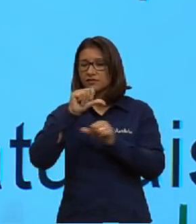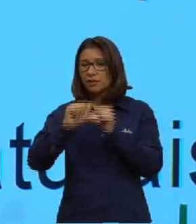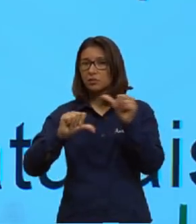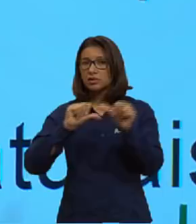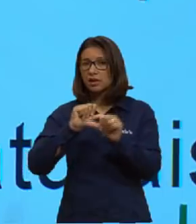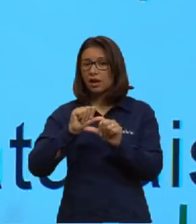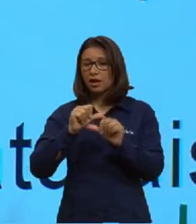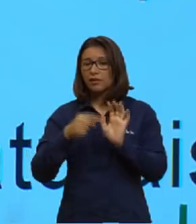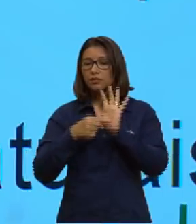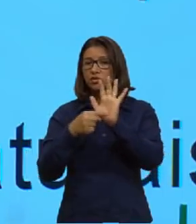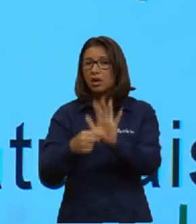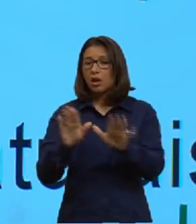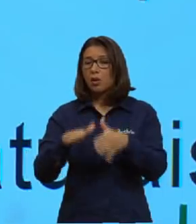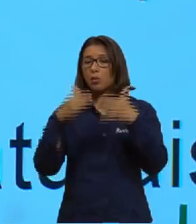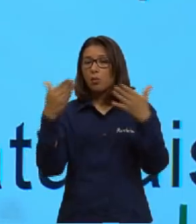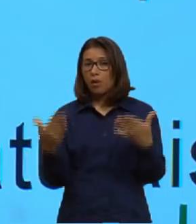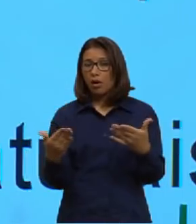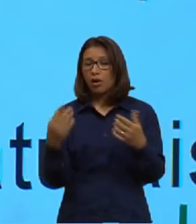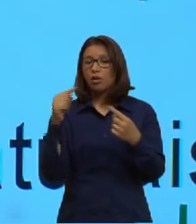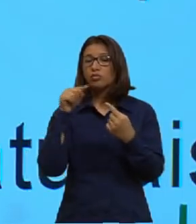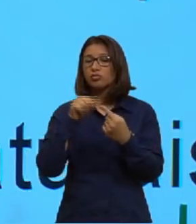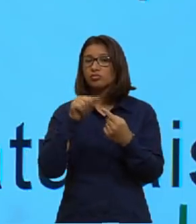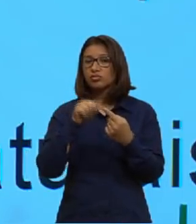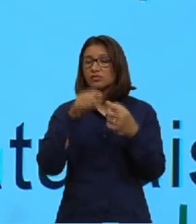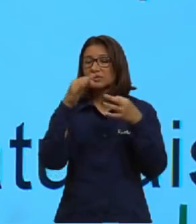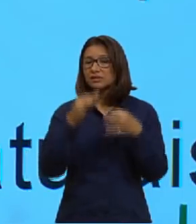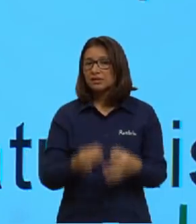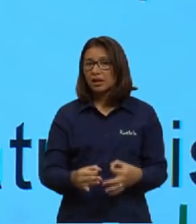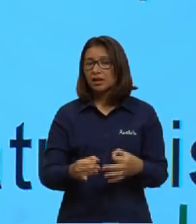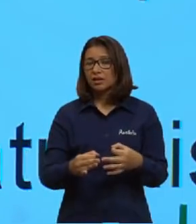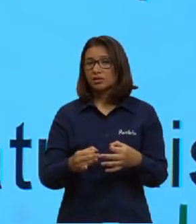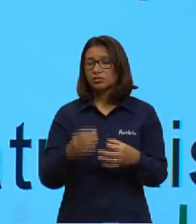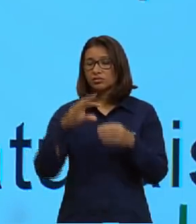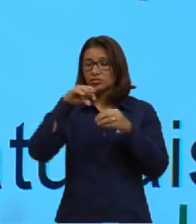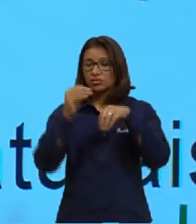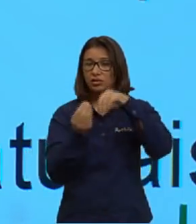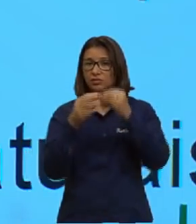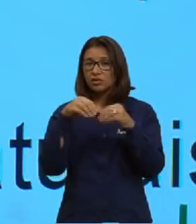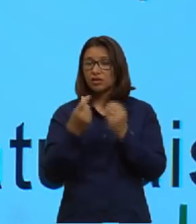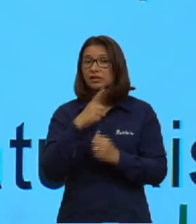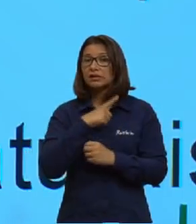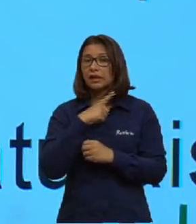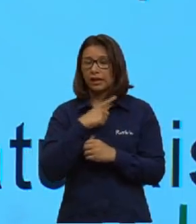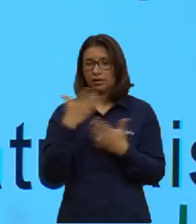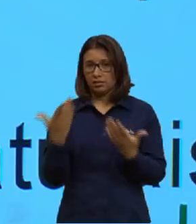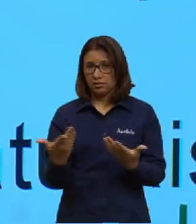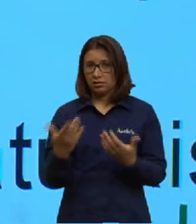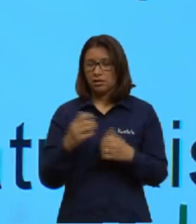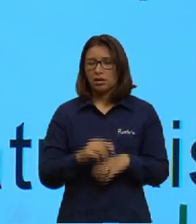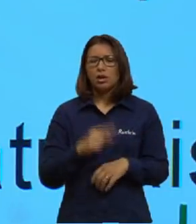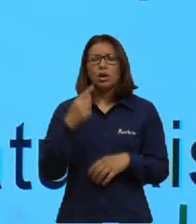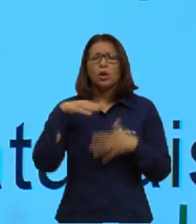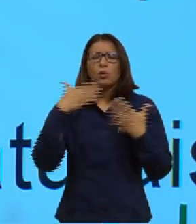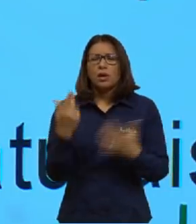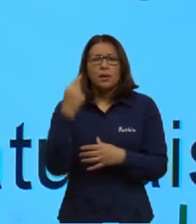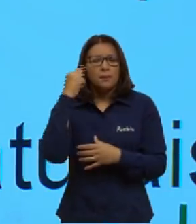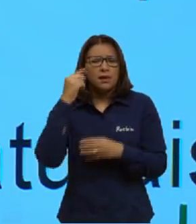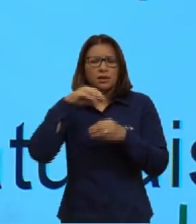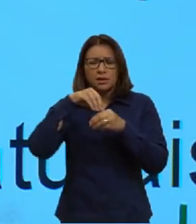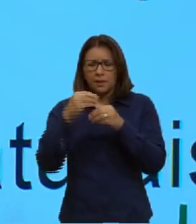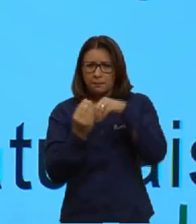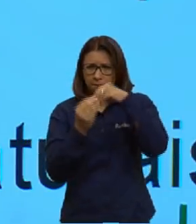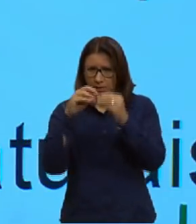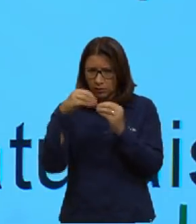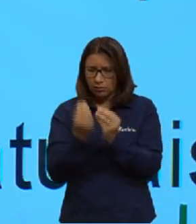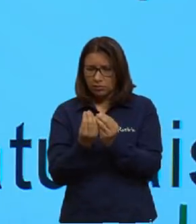aminoácido vai ser. Quantos aminoácidos a gente tem? Quando a gente pensa em aminoácidos, a gente tem que